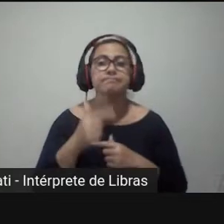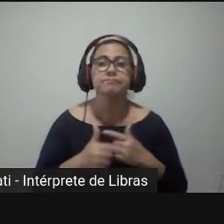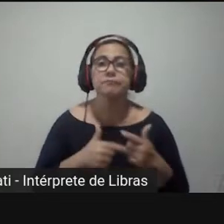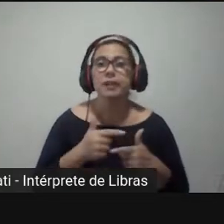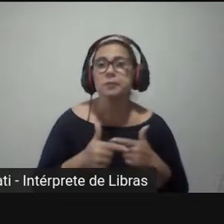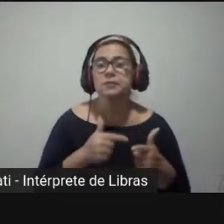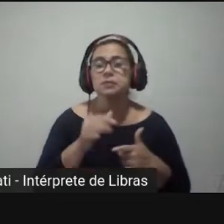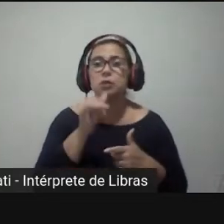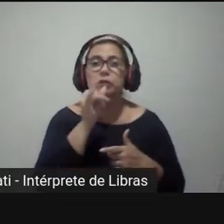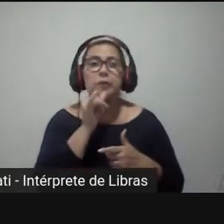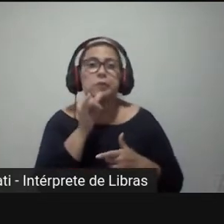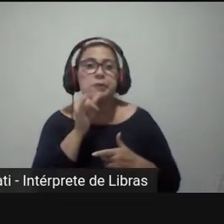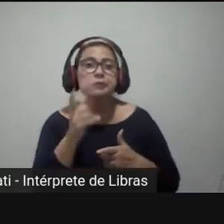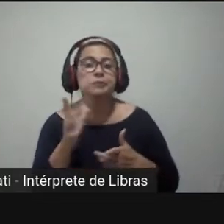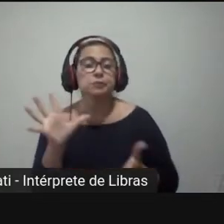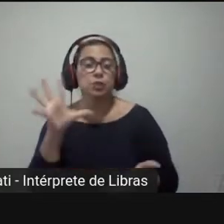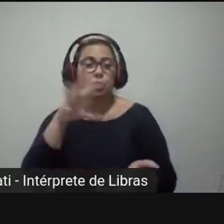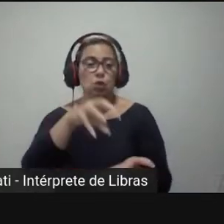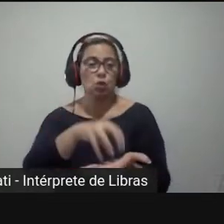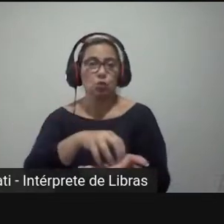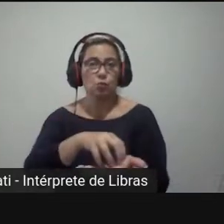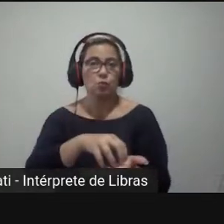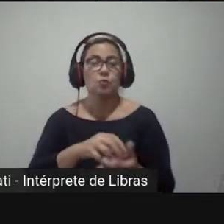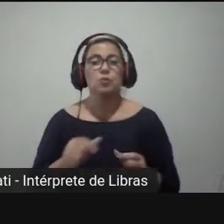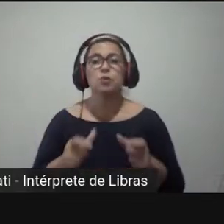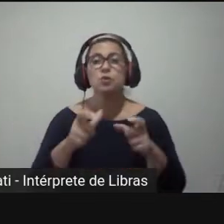por exemplo, a ocupação e o nível de escolaridade.